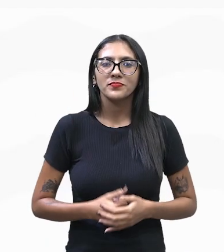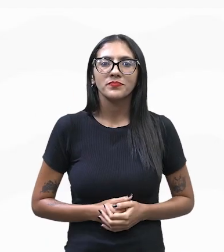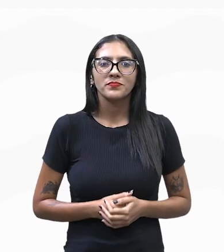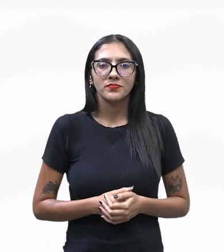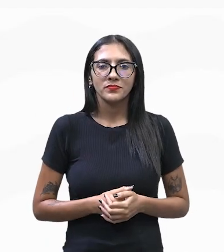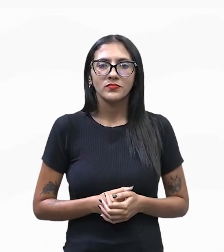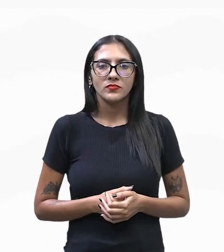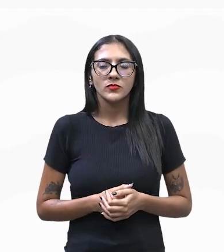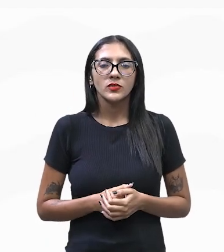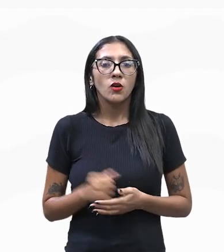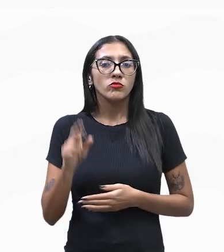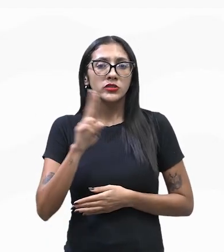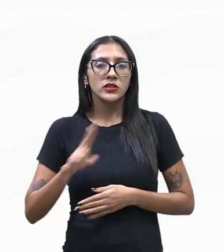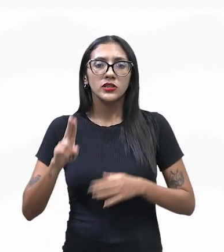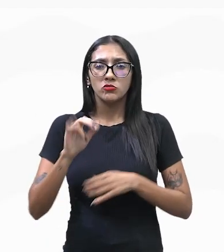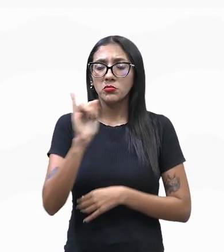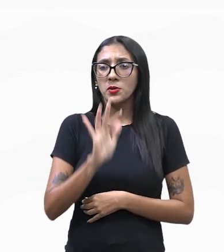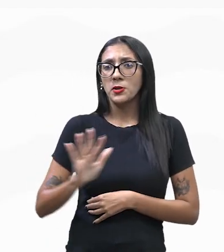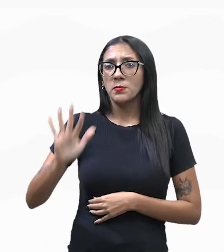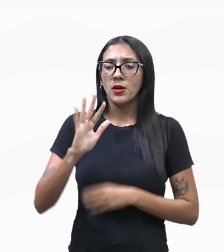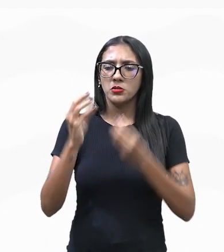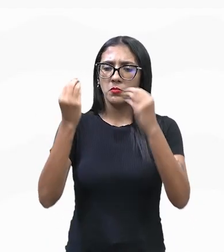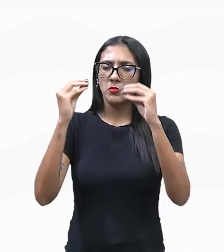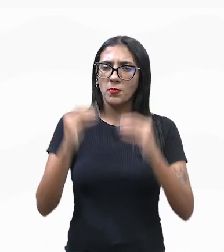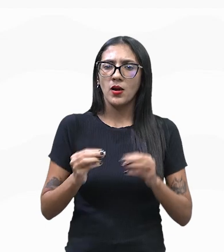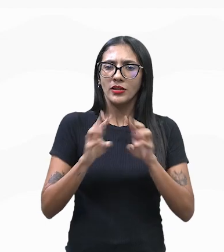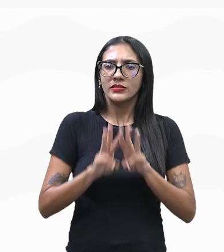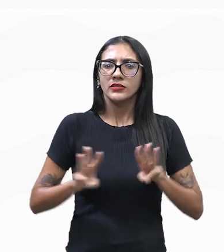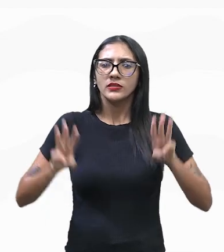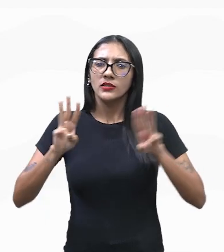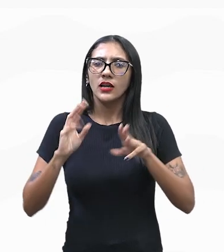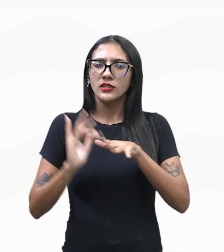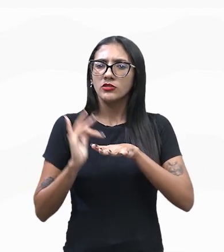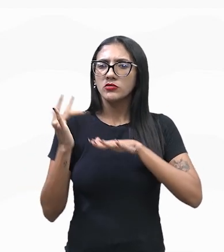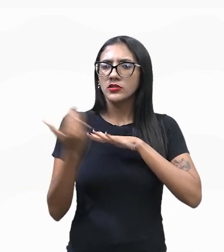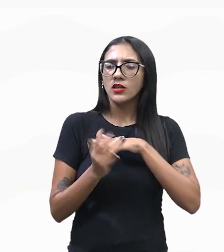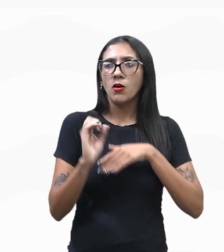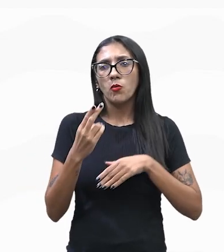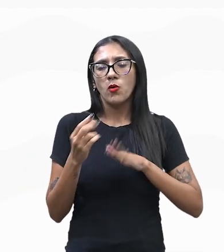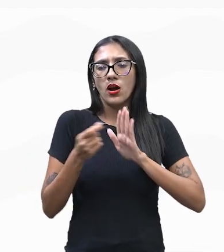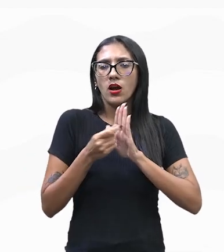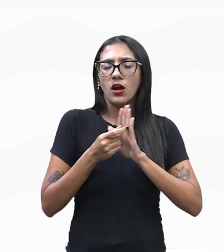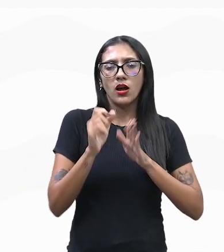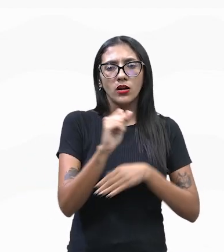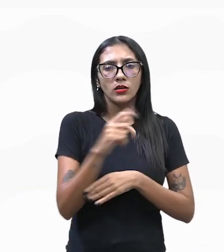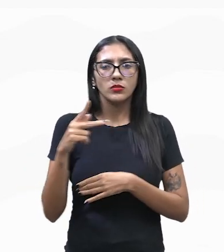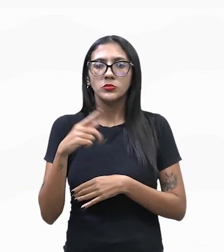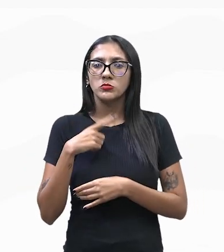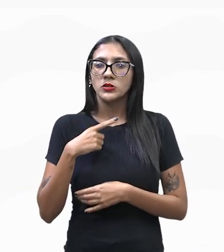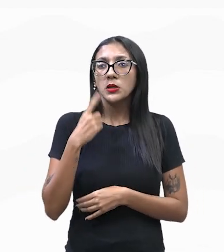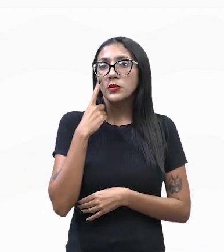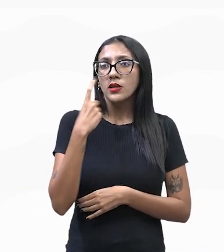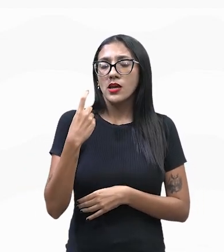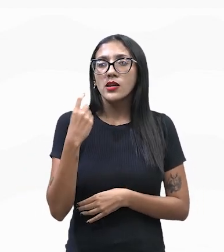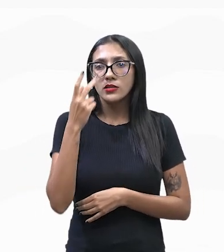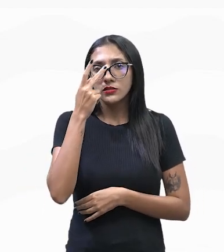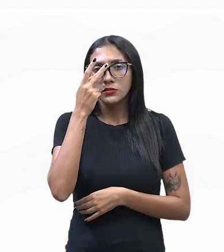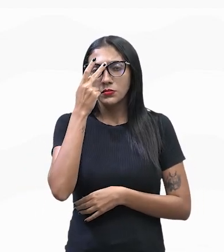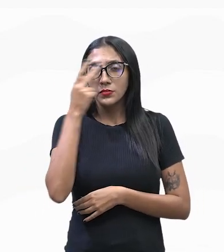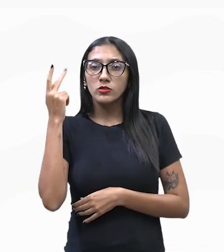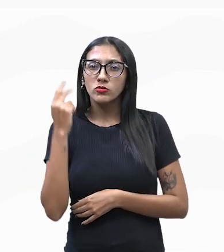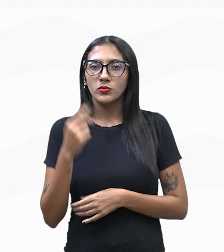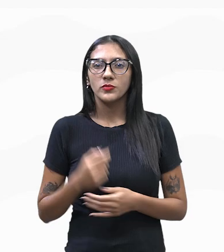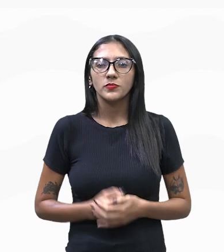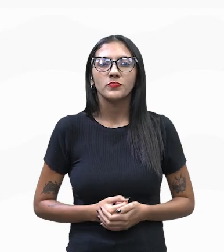Anúncios, gráficos, banners exibidos em sites, aplicativos e redes sociais para aumentar a visibilidade e atrair visitantes. Também comum nas redes